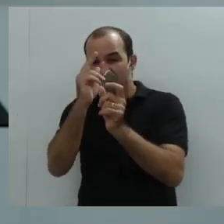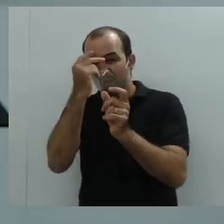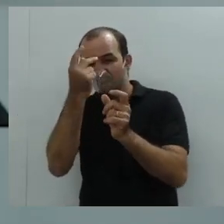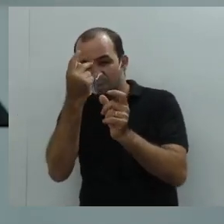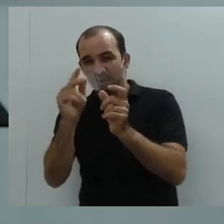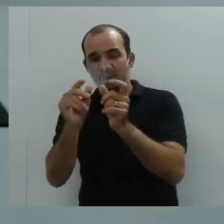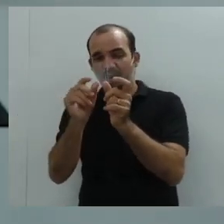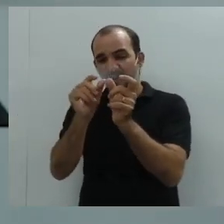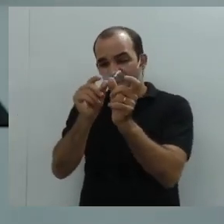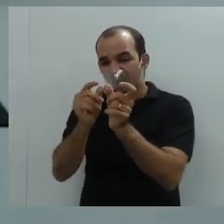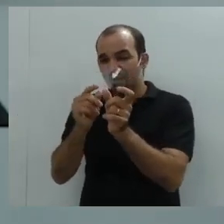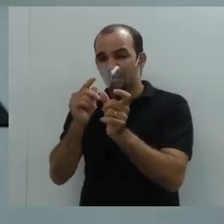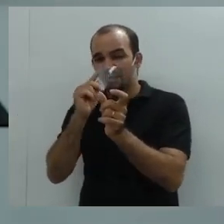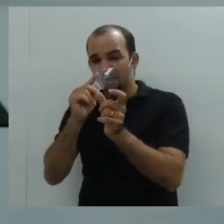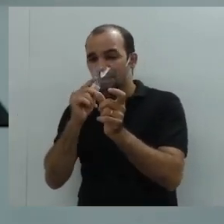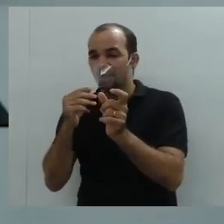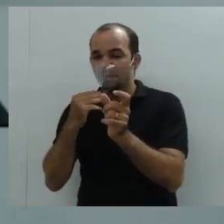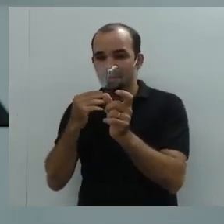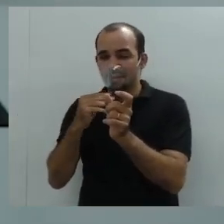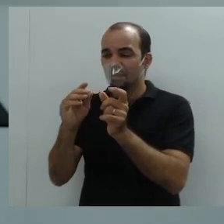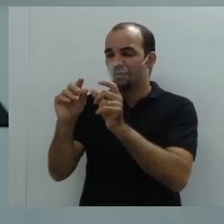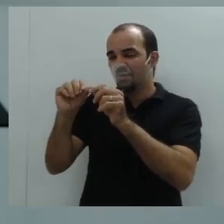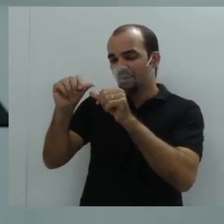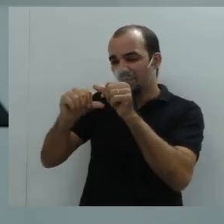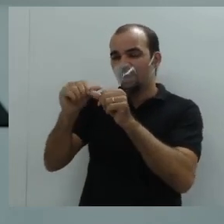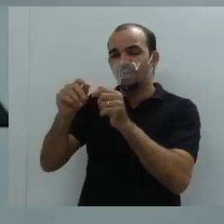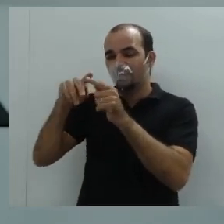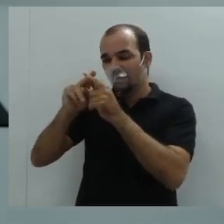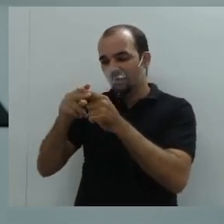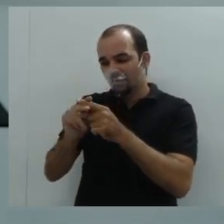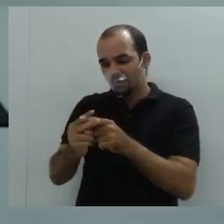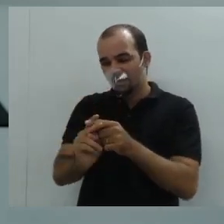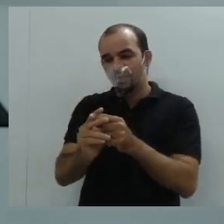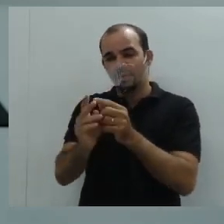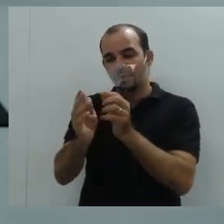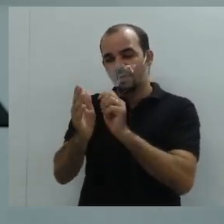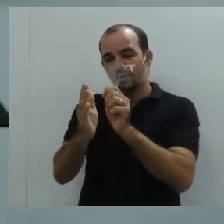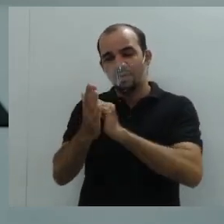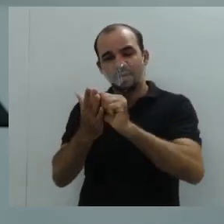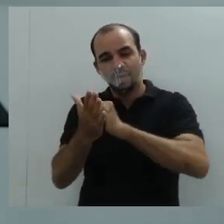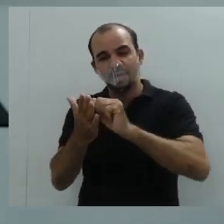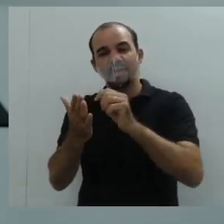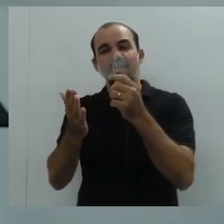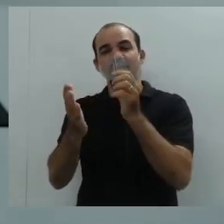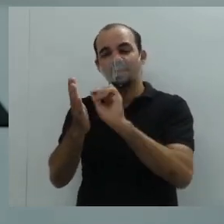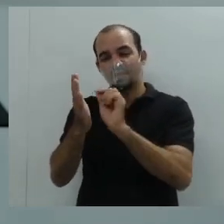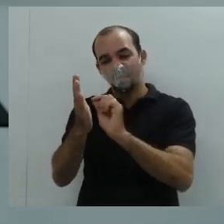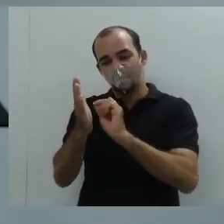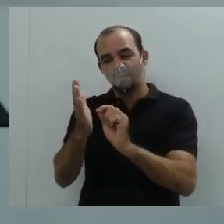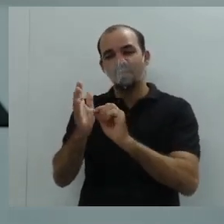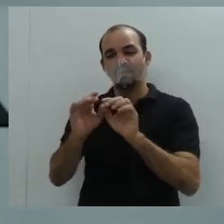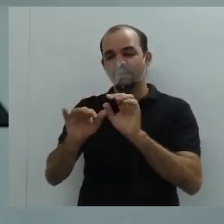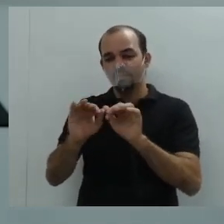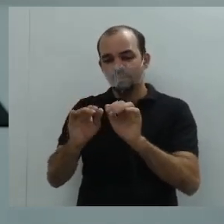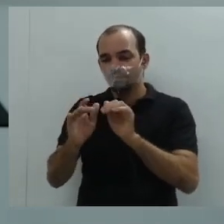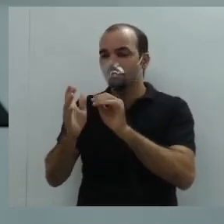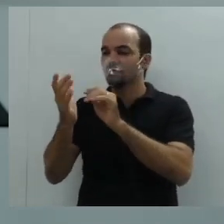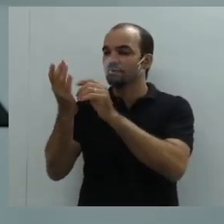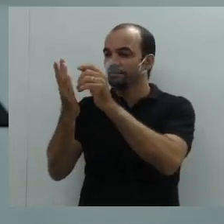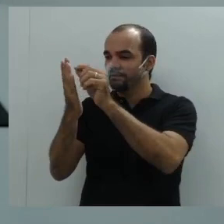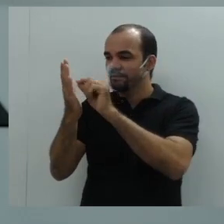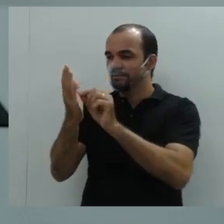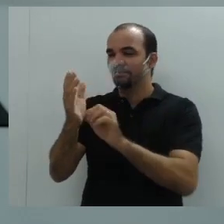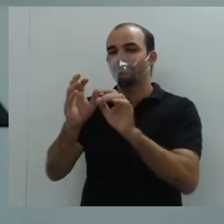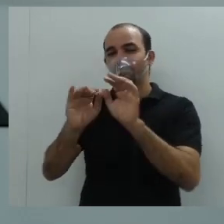o texto que é produzido. desde um texto argumentativo para ser publicado em um jornal a um livro, um romance. Ele